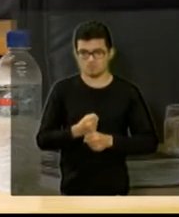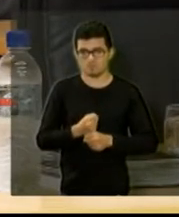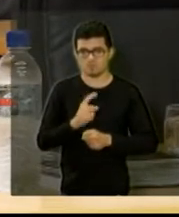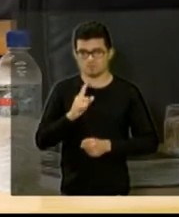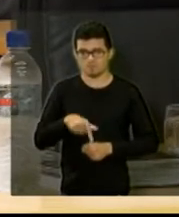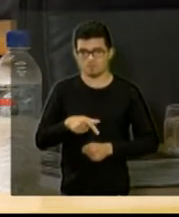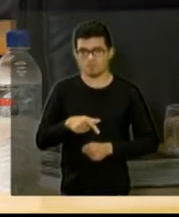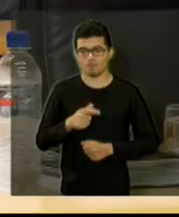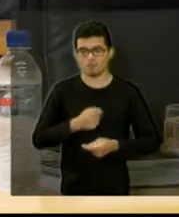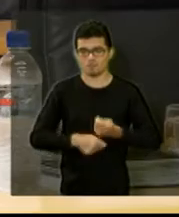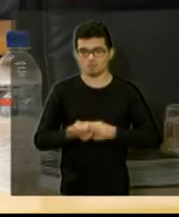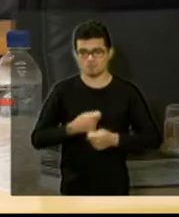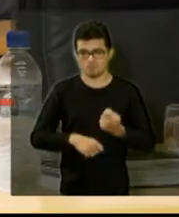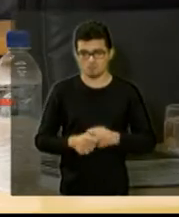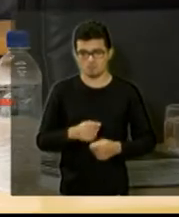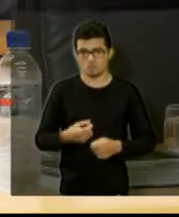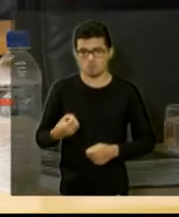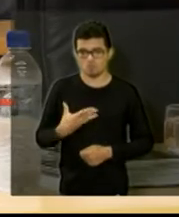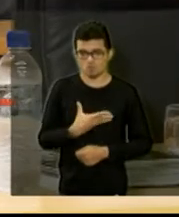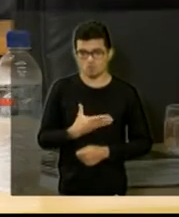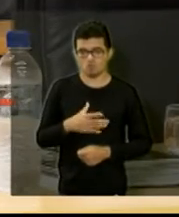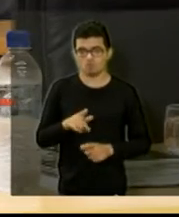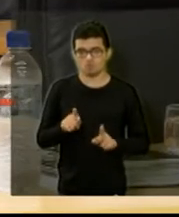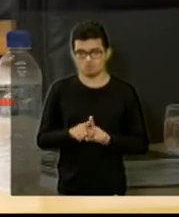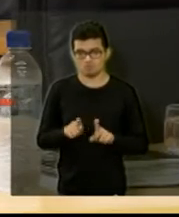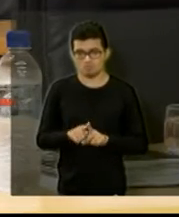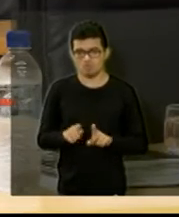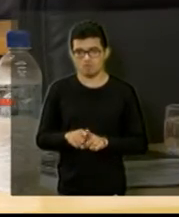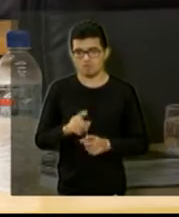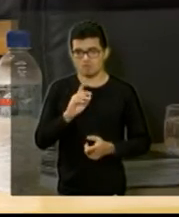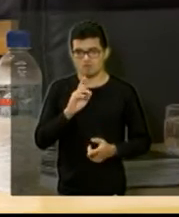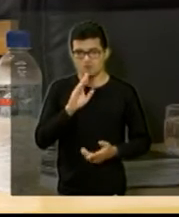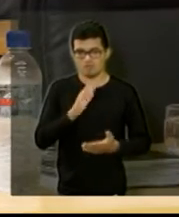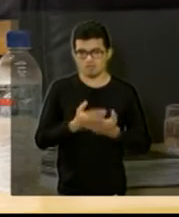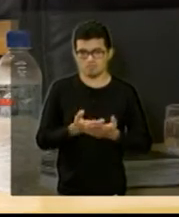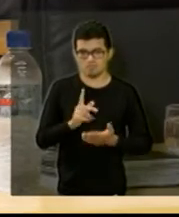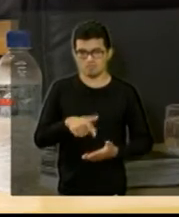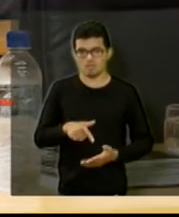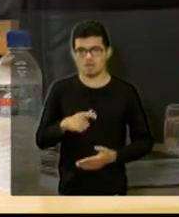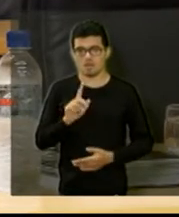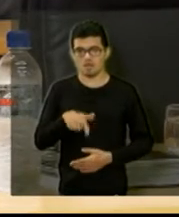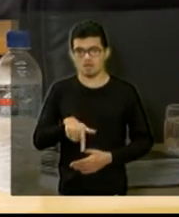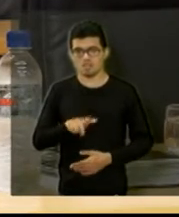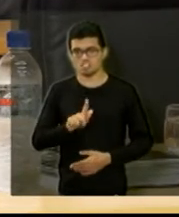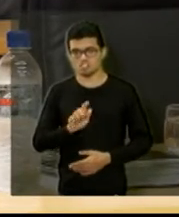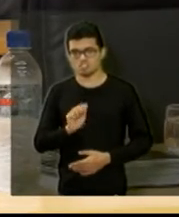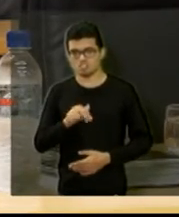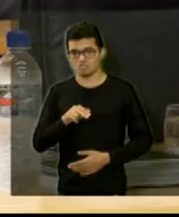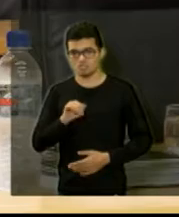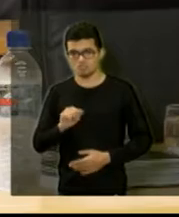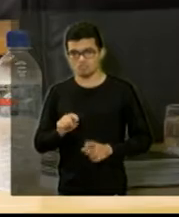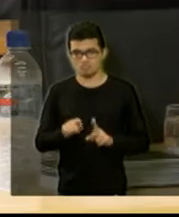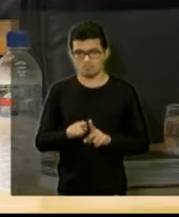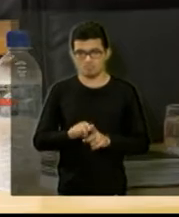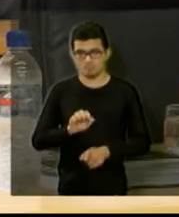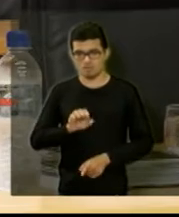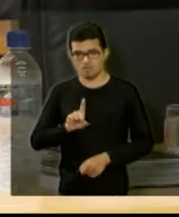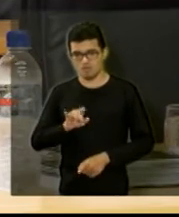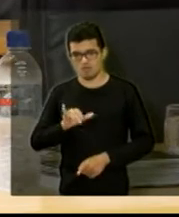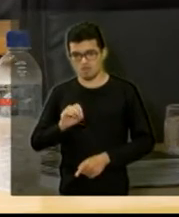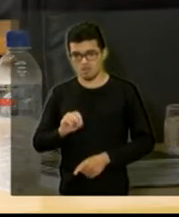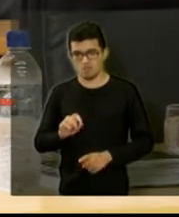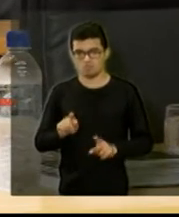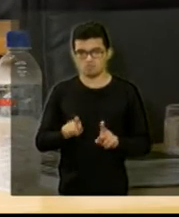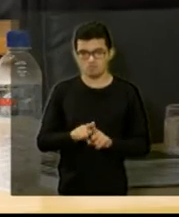Já quero aqui agradecer a presença dos nossos vereadores aqui, a Gianni Trevisoli, a Jefferson Achuda, a Ed Lopes, e agradecer aos